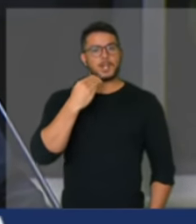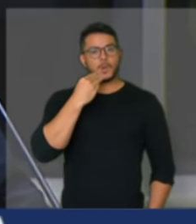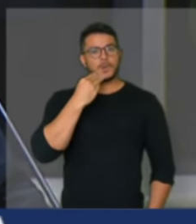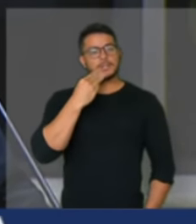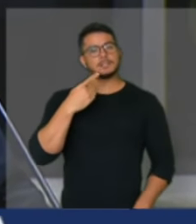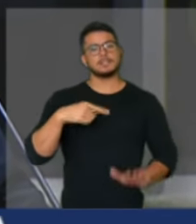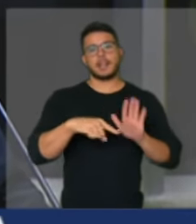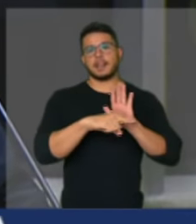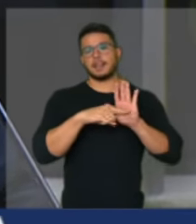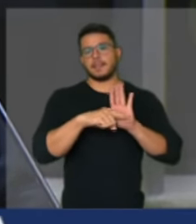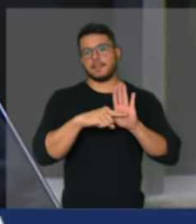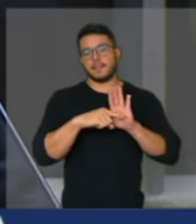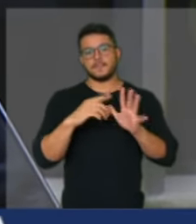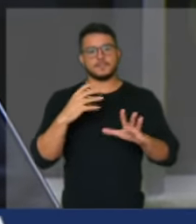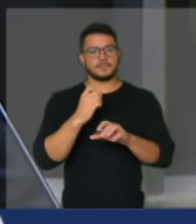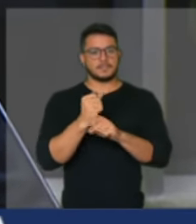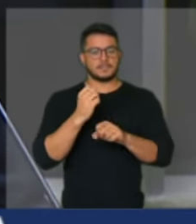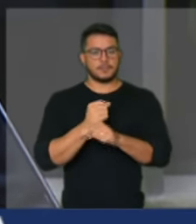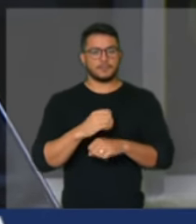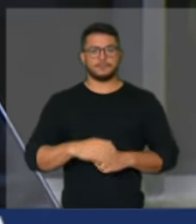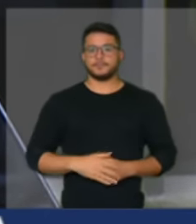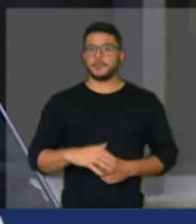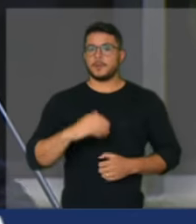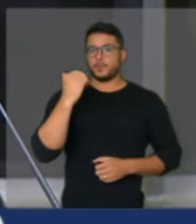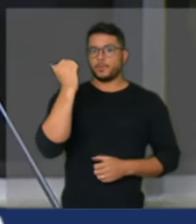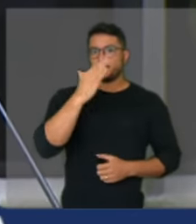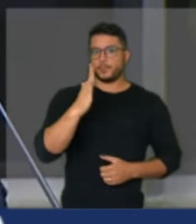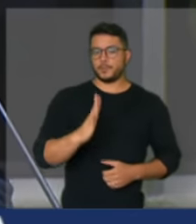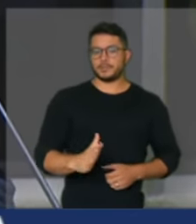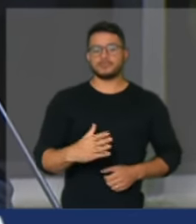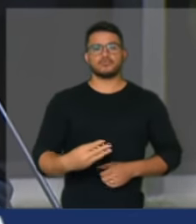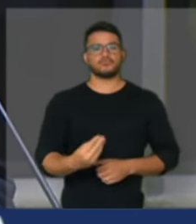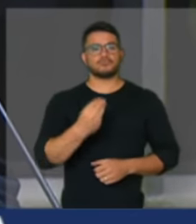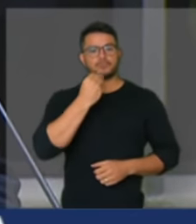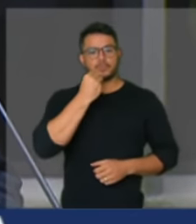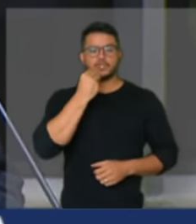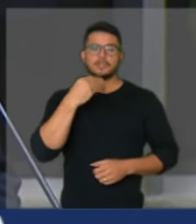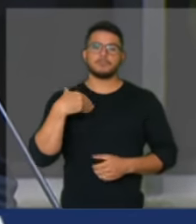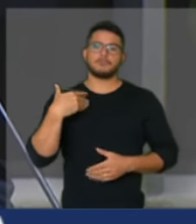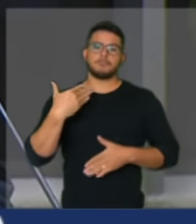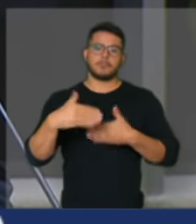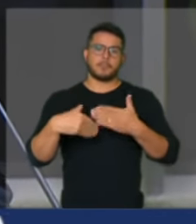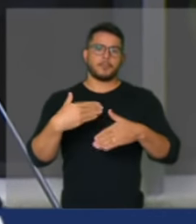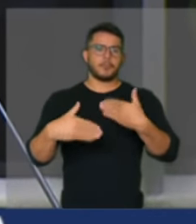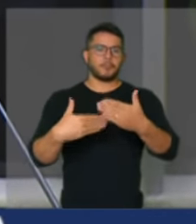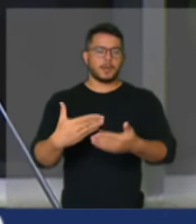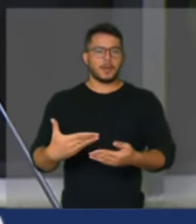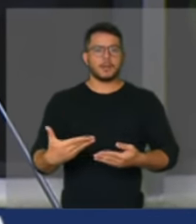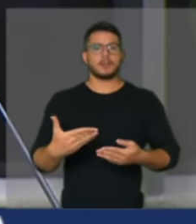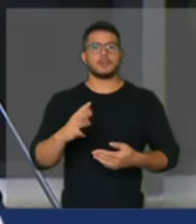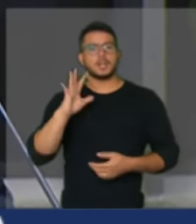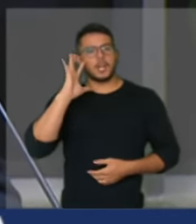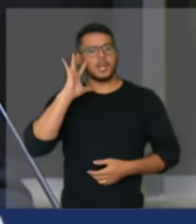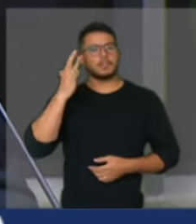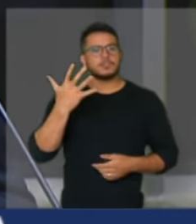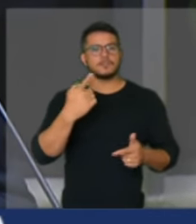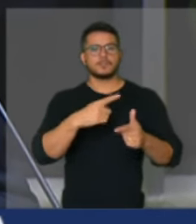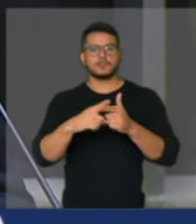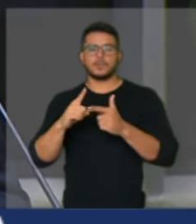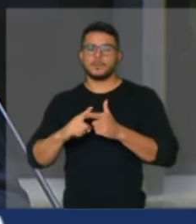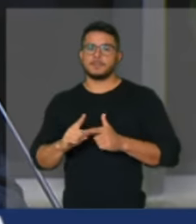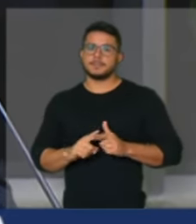que tínhamos condição total de tocar em frente, corrigir a nível fiscal alguma coisa